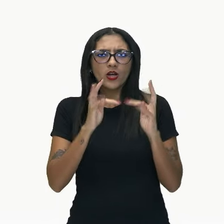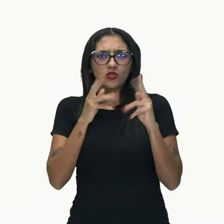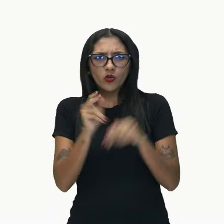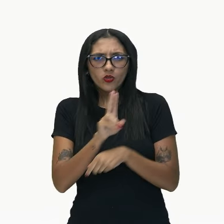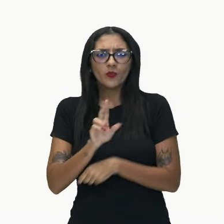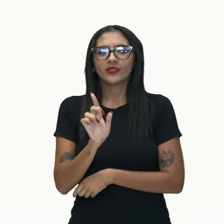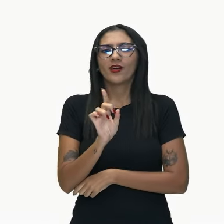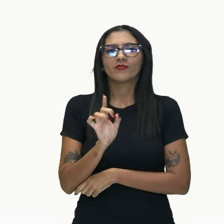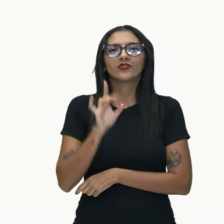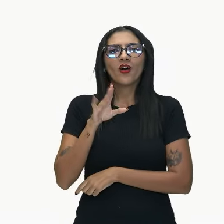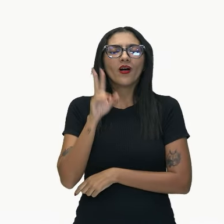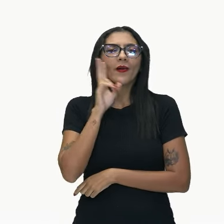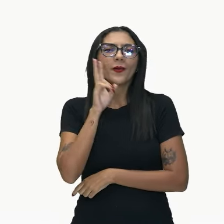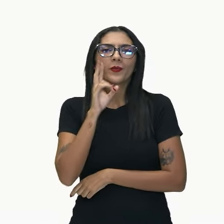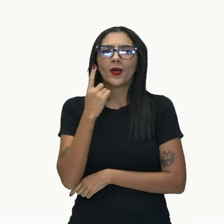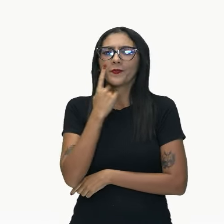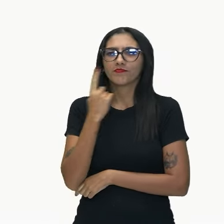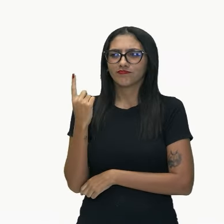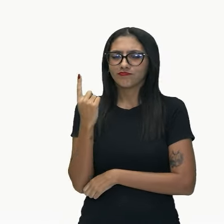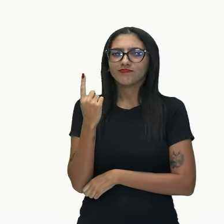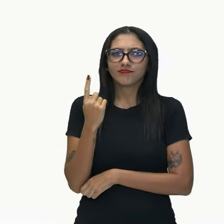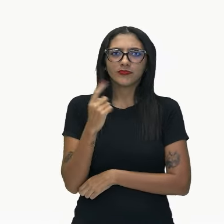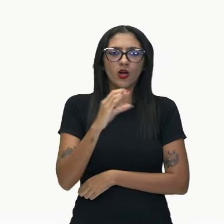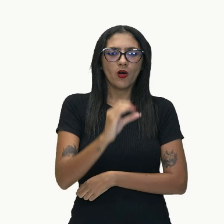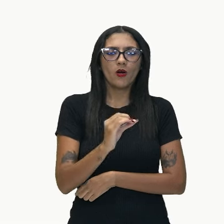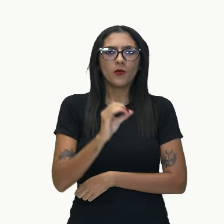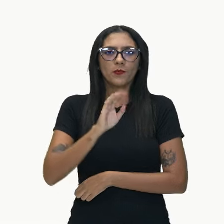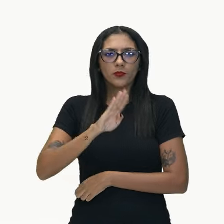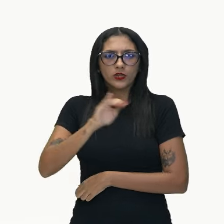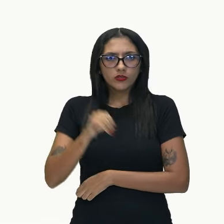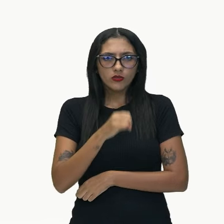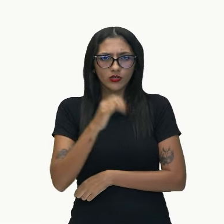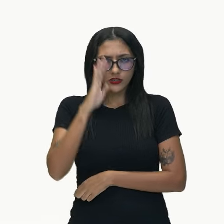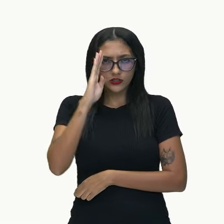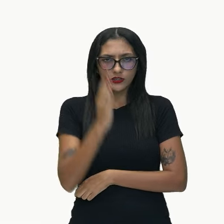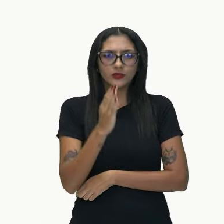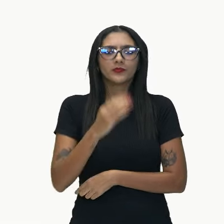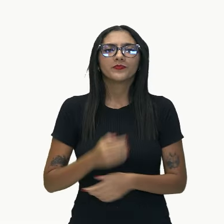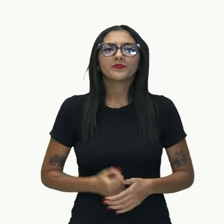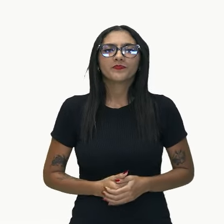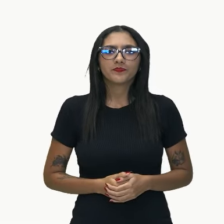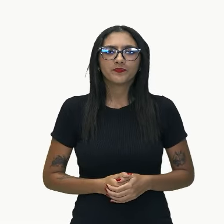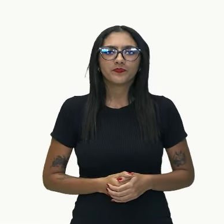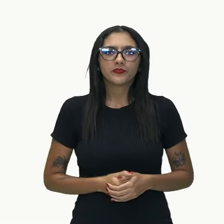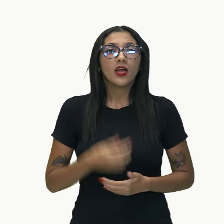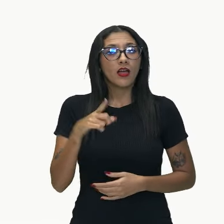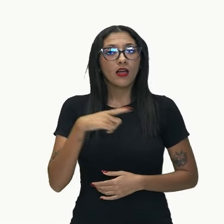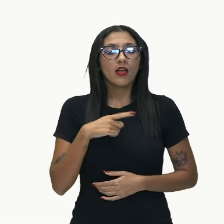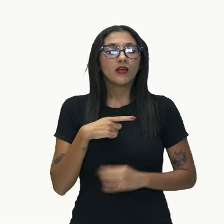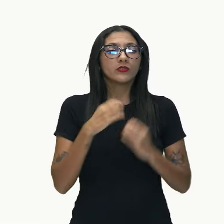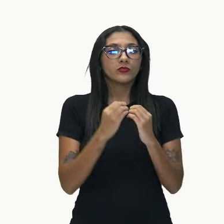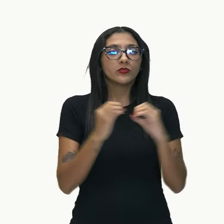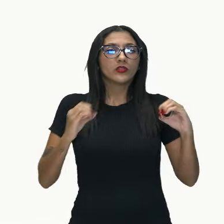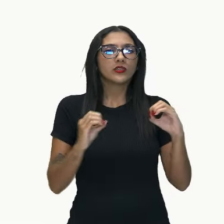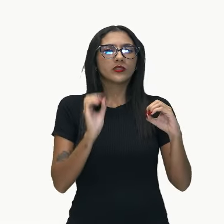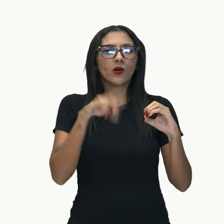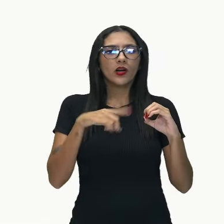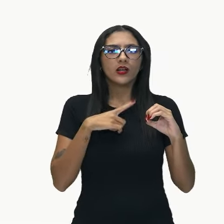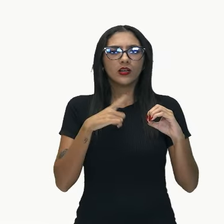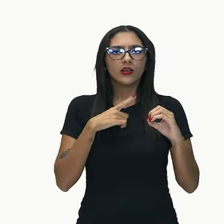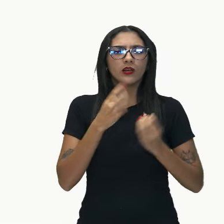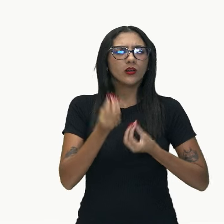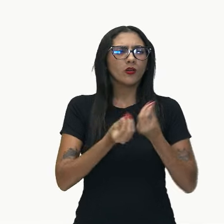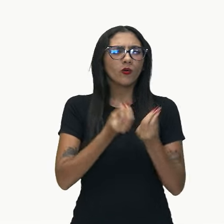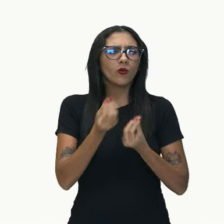processo, tá? Olhem só, essa oração, ela é a oração que vai exercer função